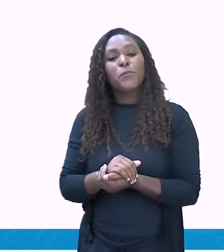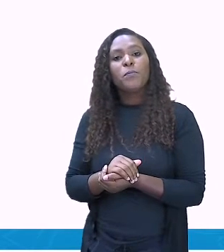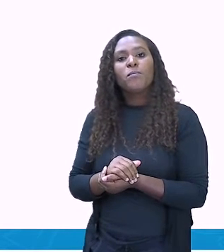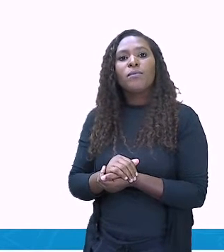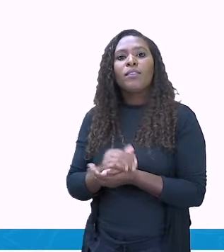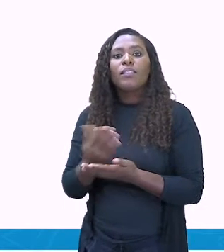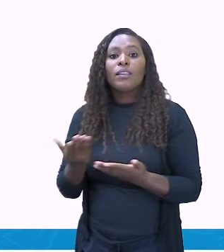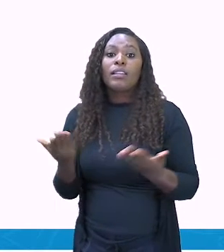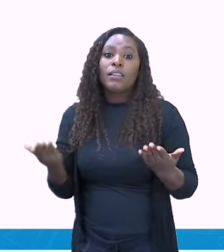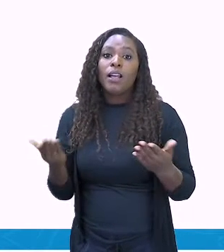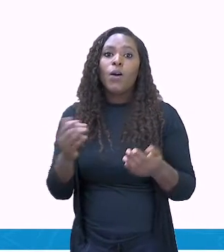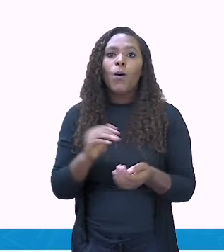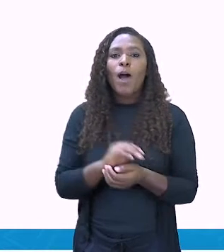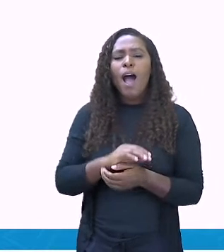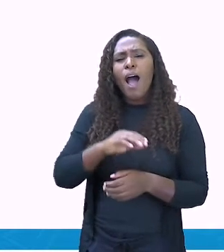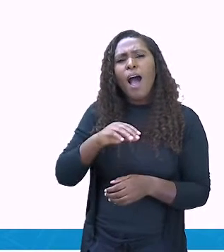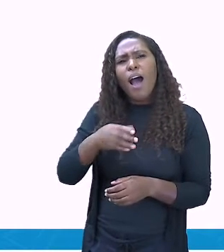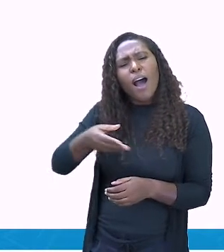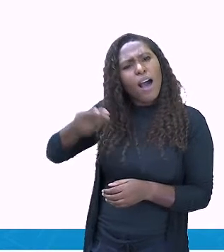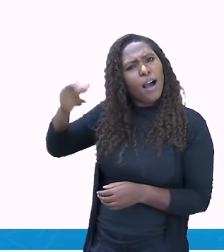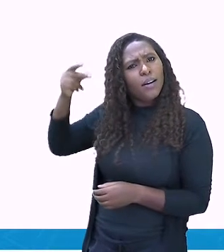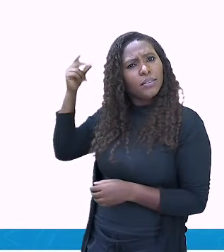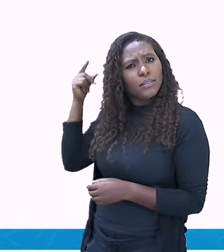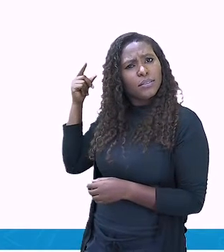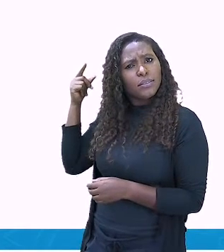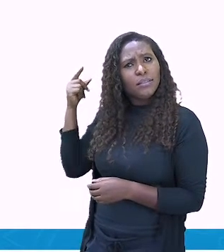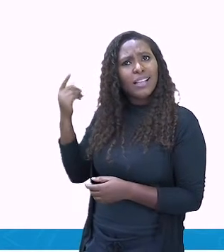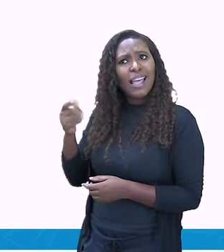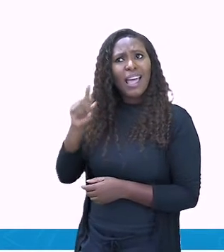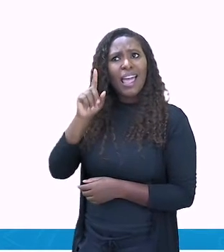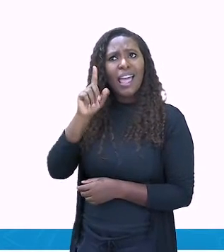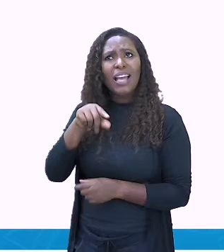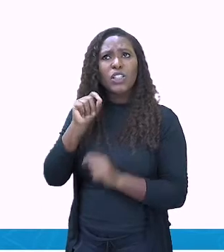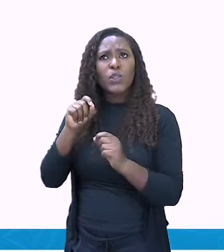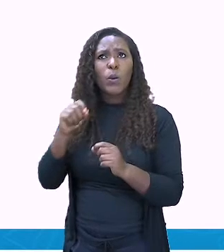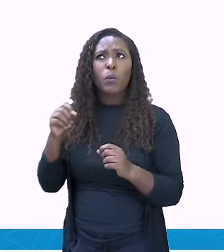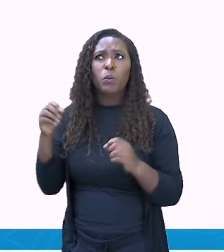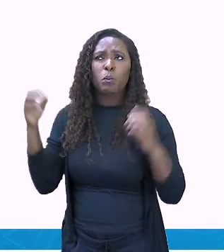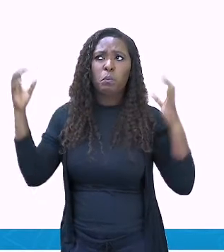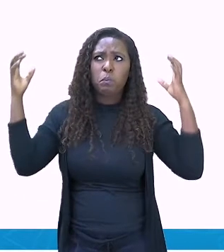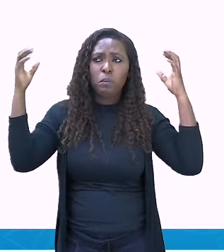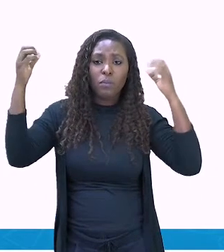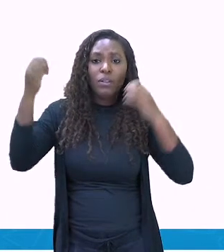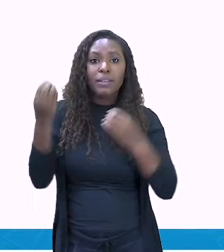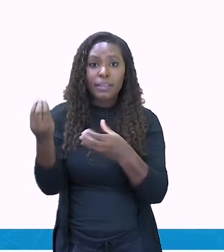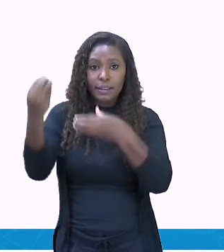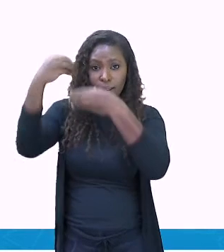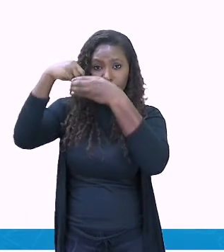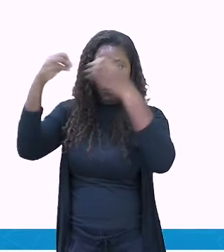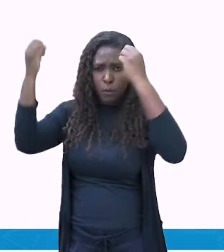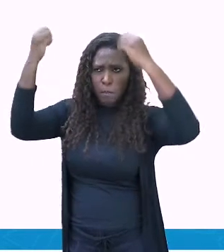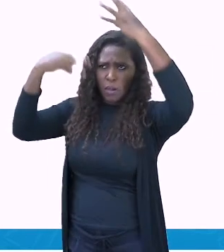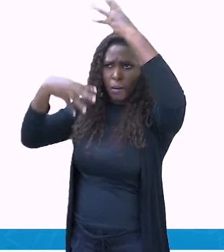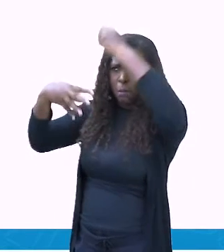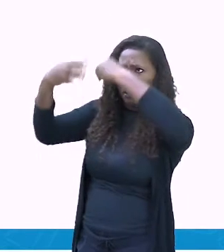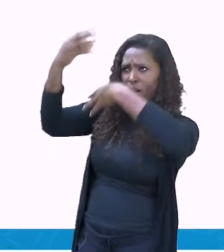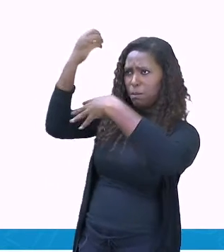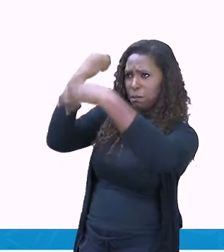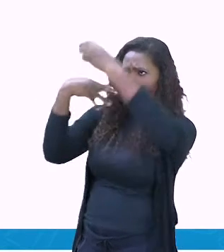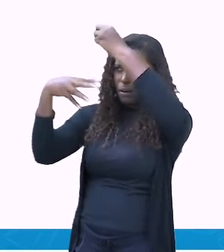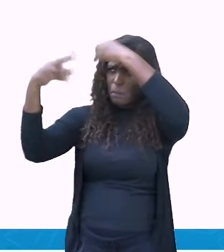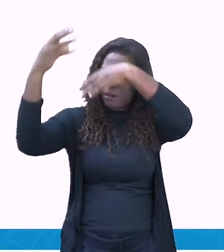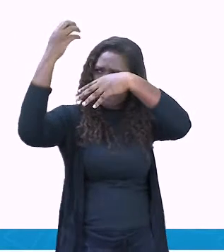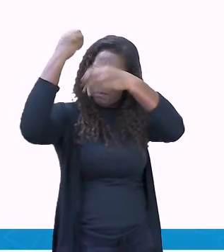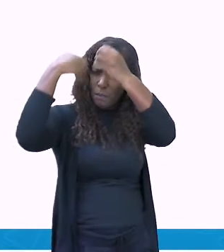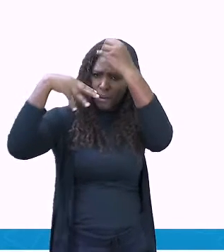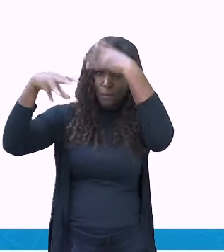fazer som em bailes, acabou se tornando um instrumento de importantes discussões sociais. Na